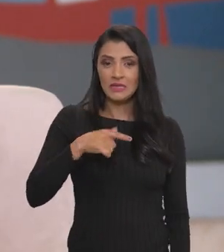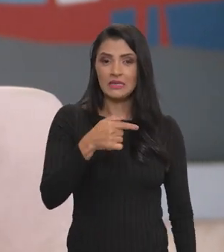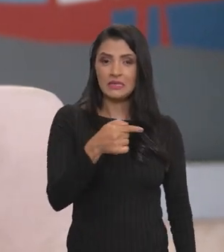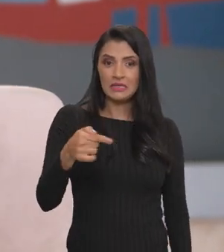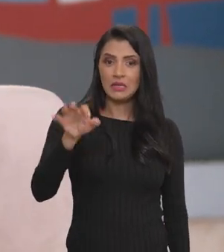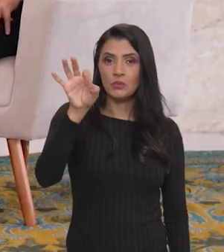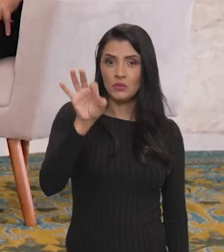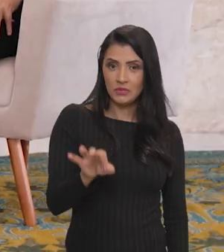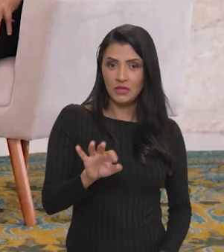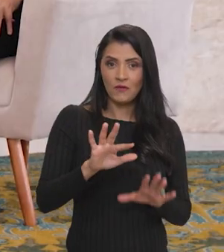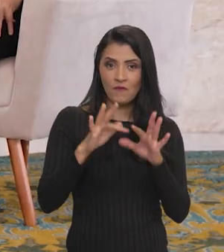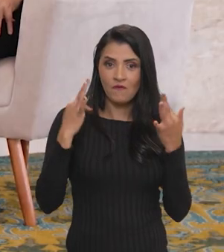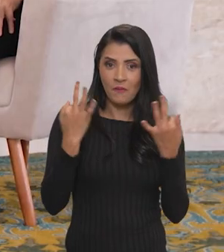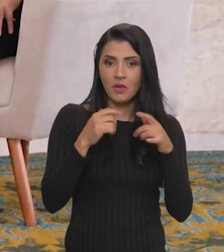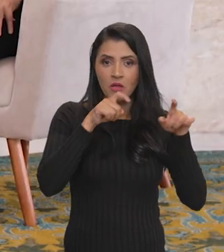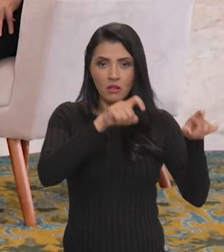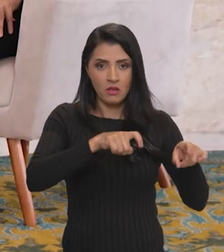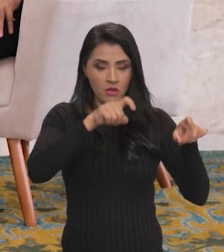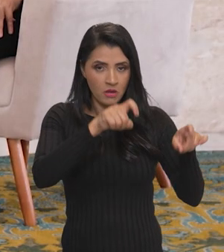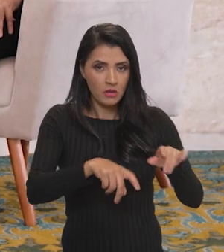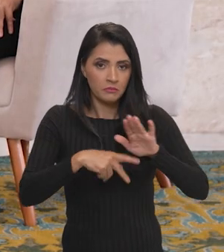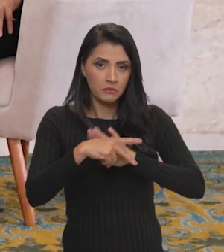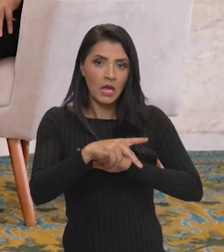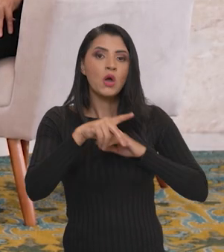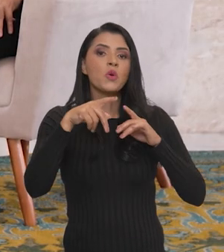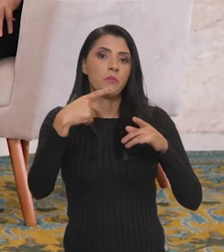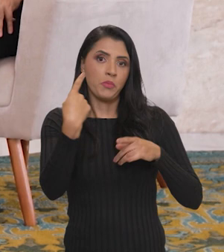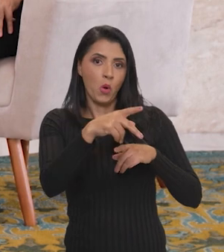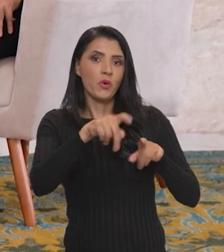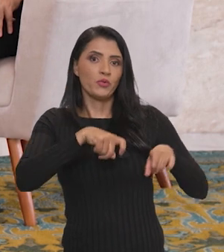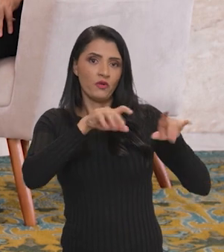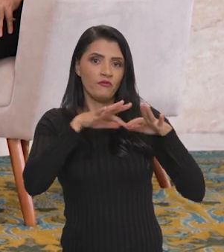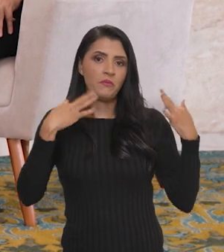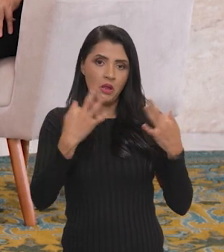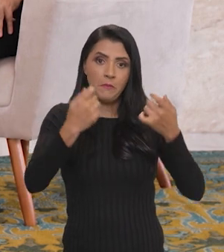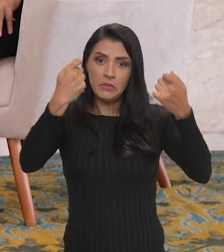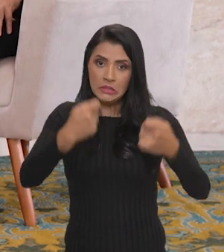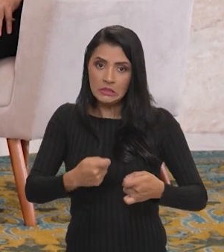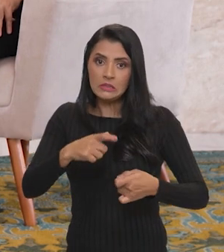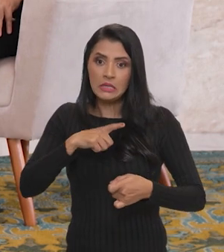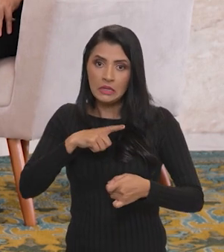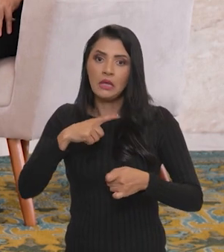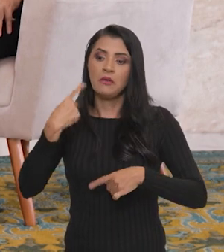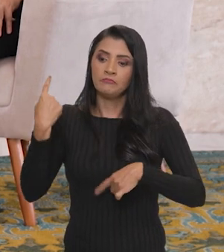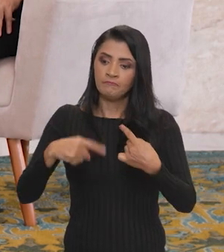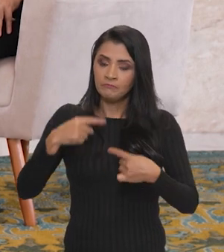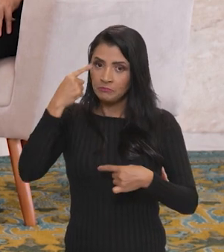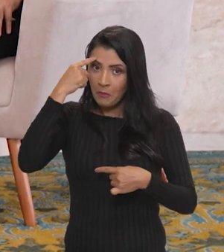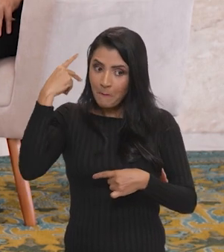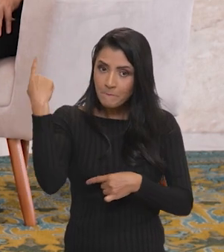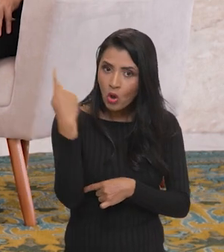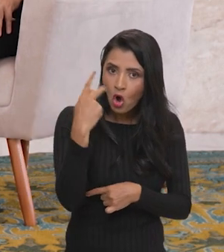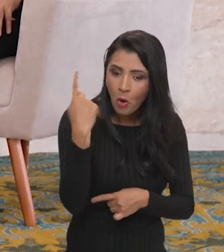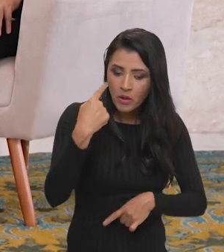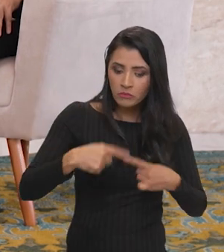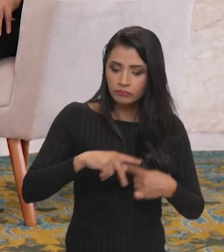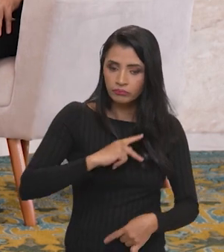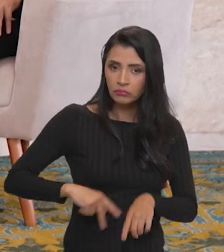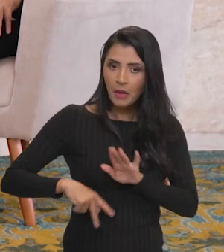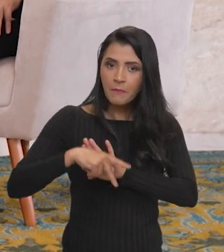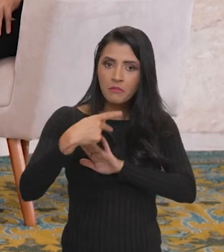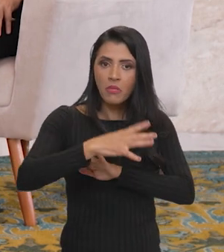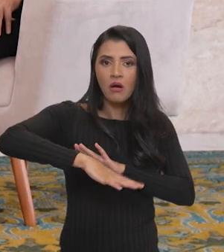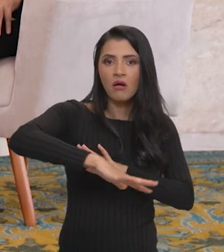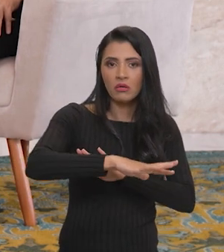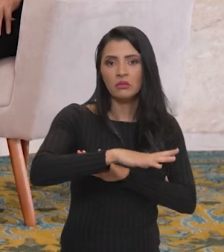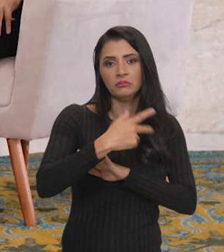77% das famílias que estão no campo que compõem a agricultura familiar, você precisa ter uma área que está pensando políticas específicas